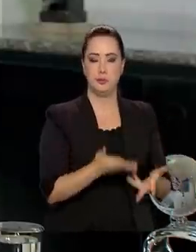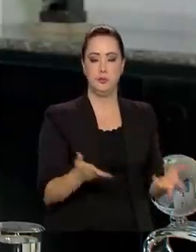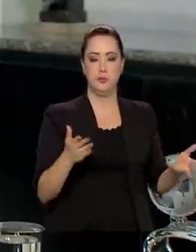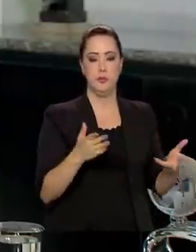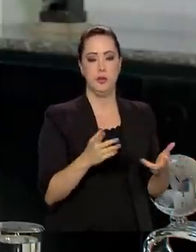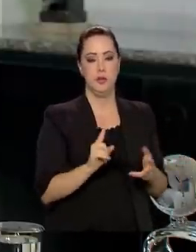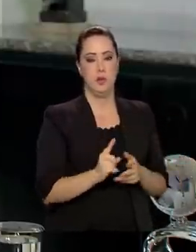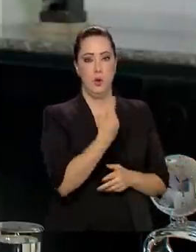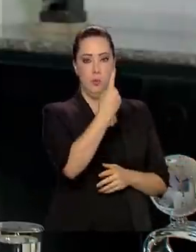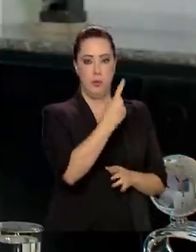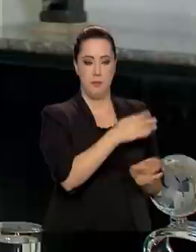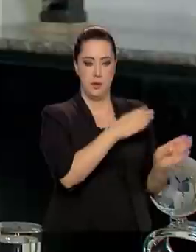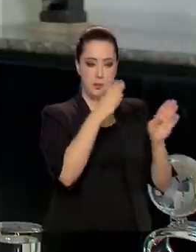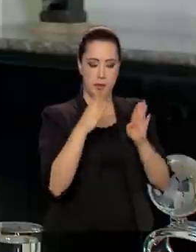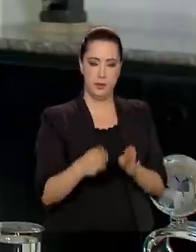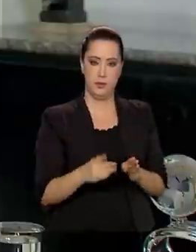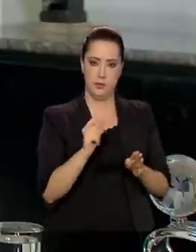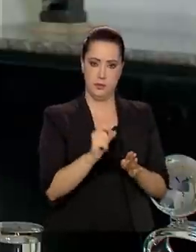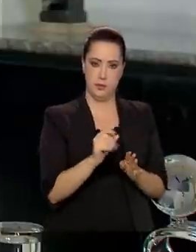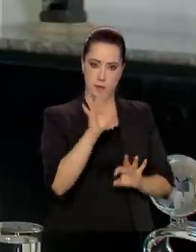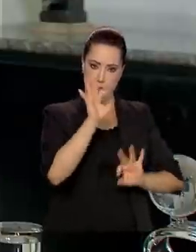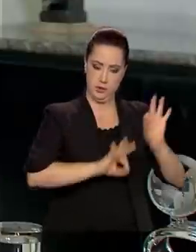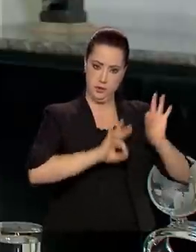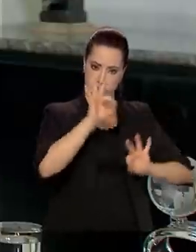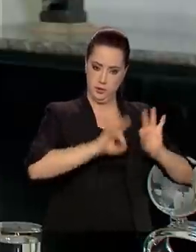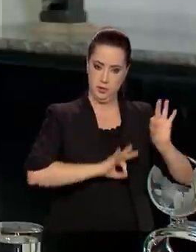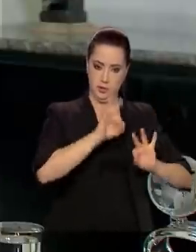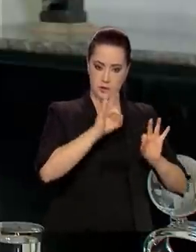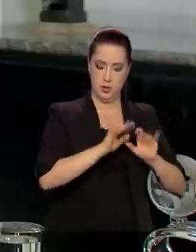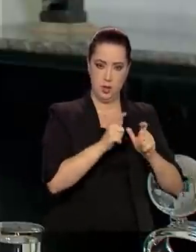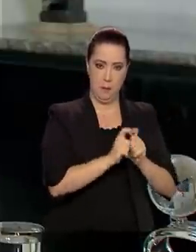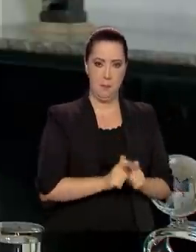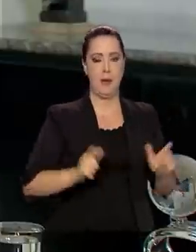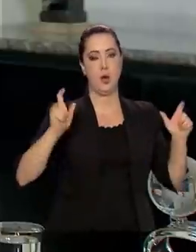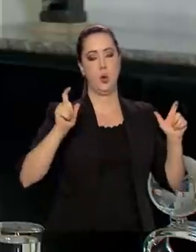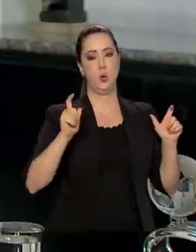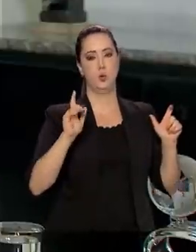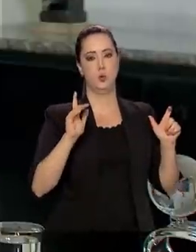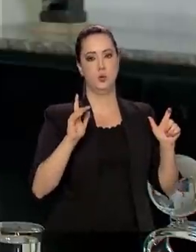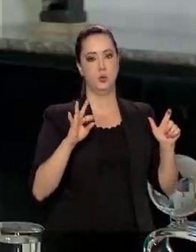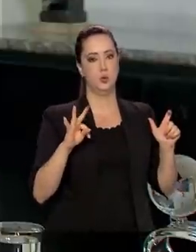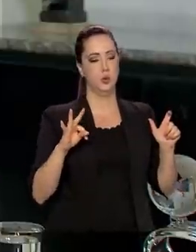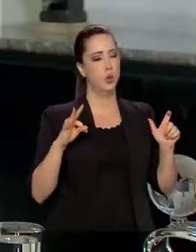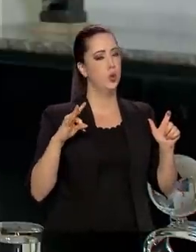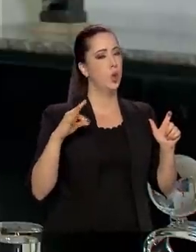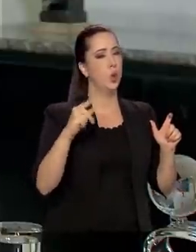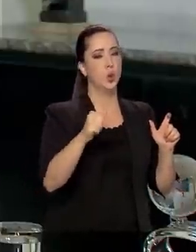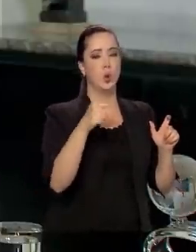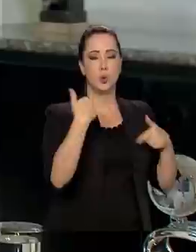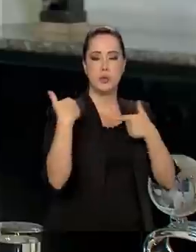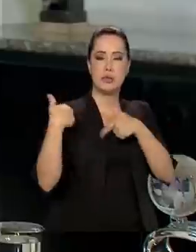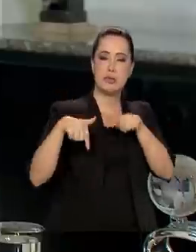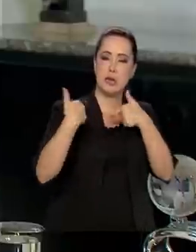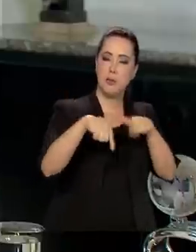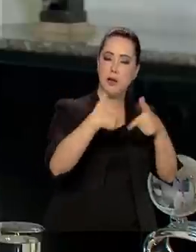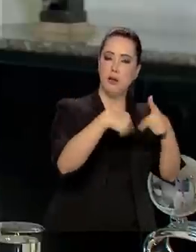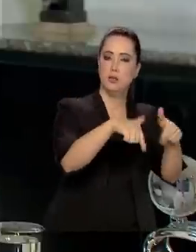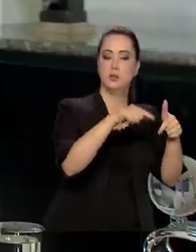ele tem a primeira fase, que é o plano macro, que pega todo esse trabalho